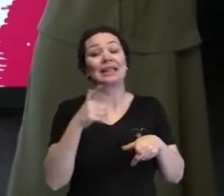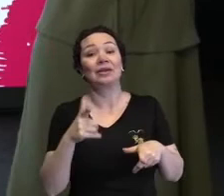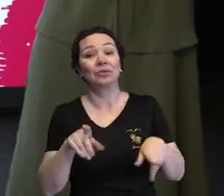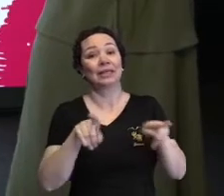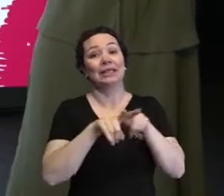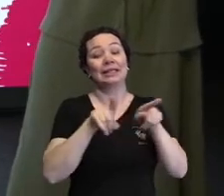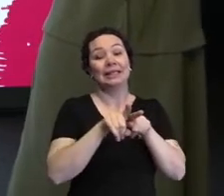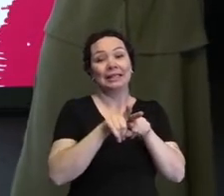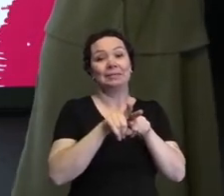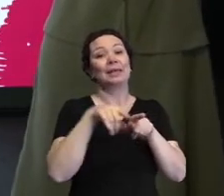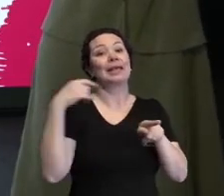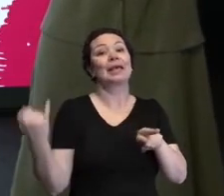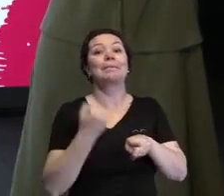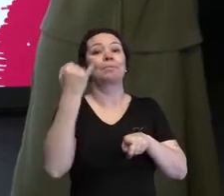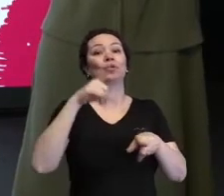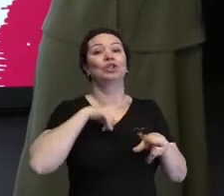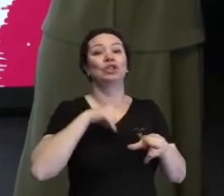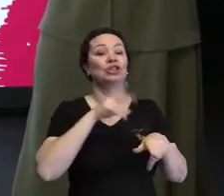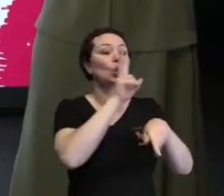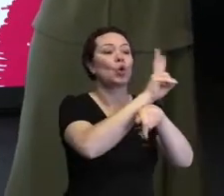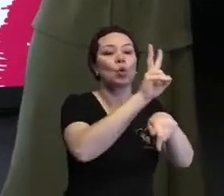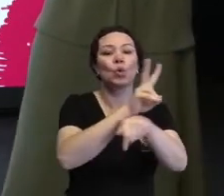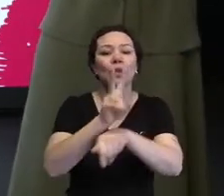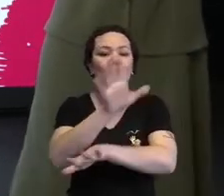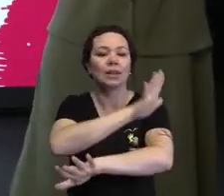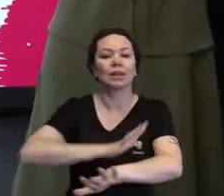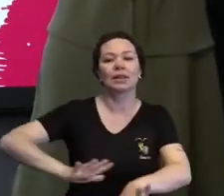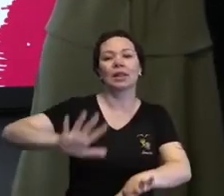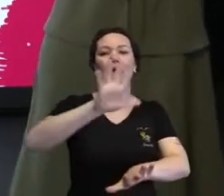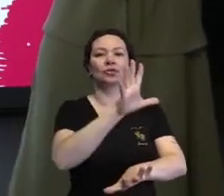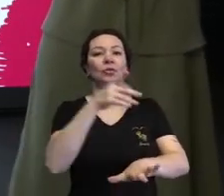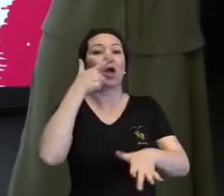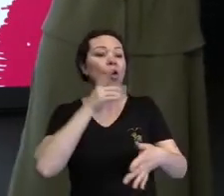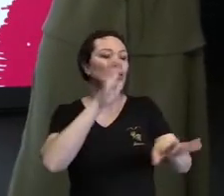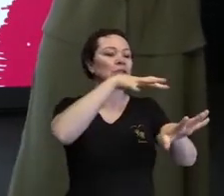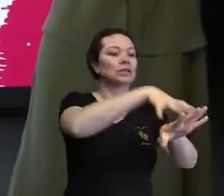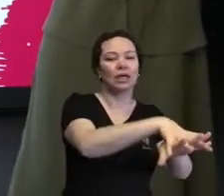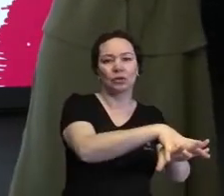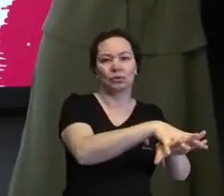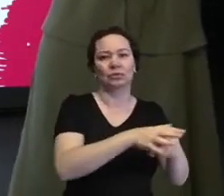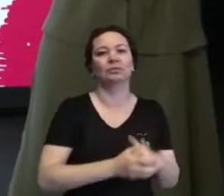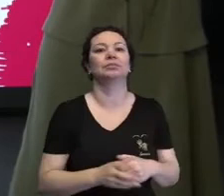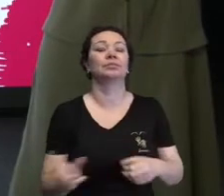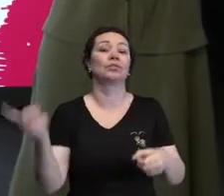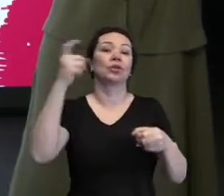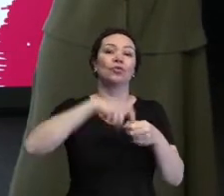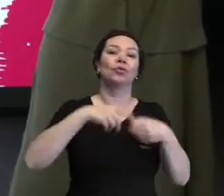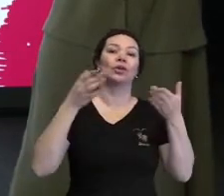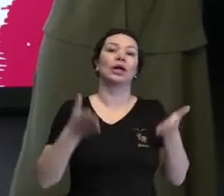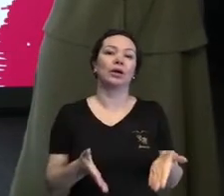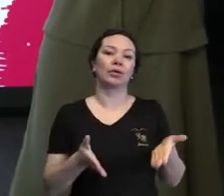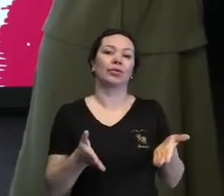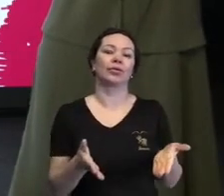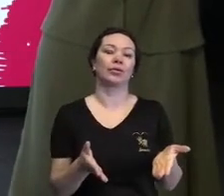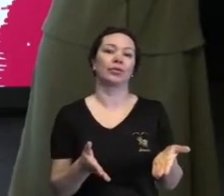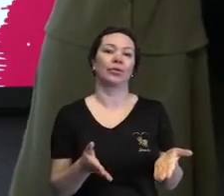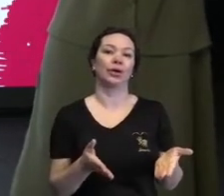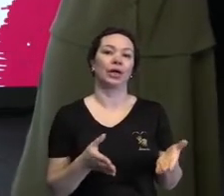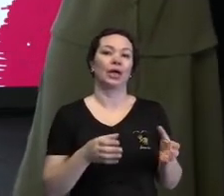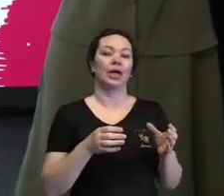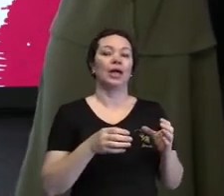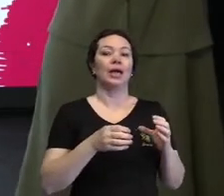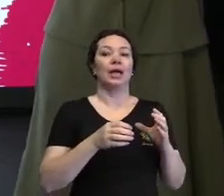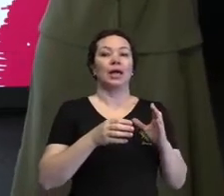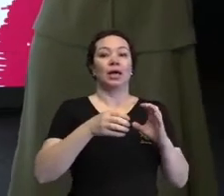acessibilidade. E isso faz sentido com as nossas atitudes. E aí, aqui eu volto lá naquele conceito